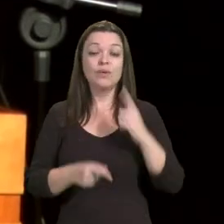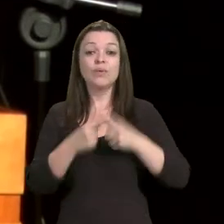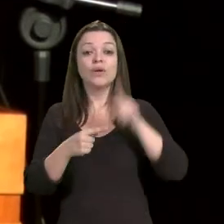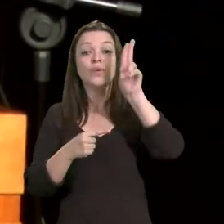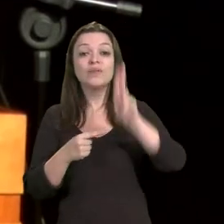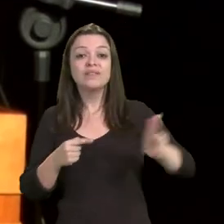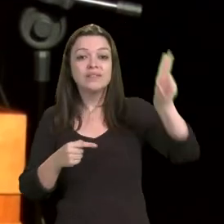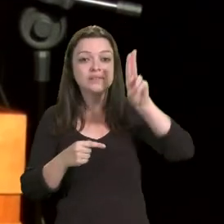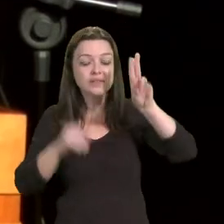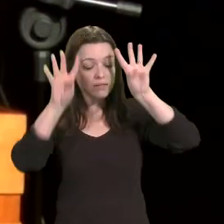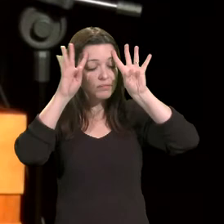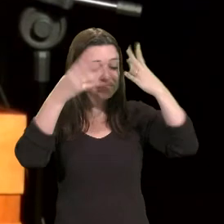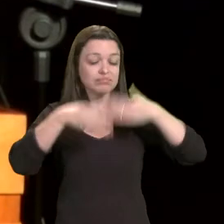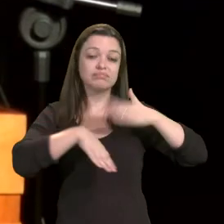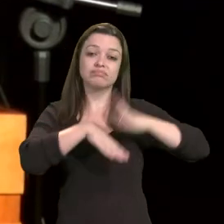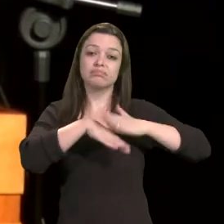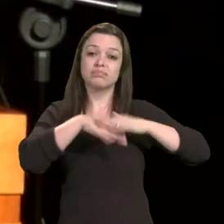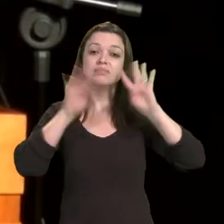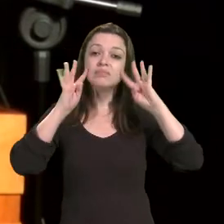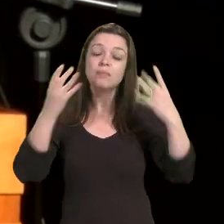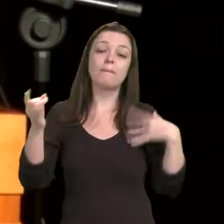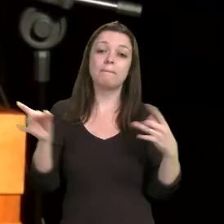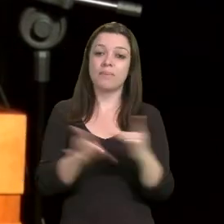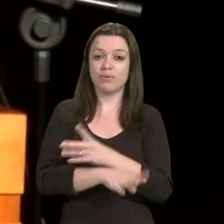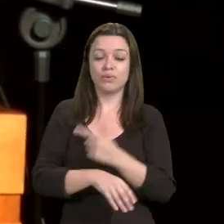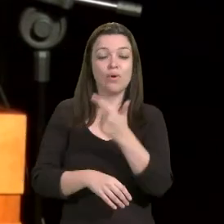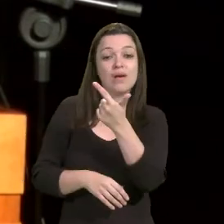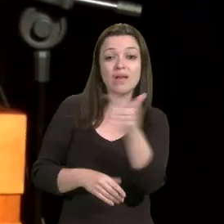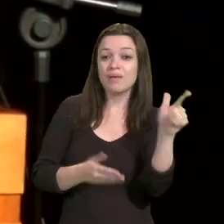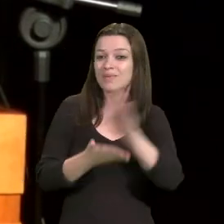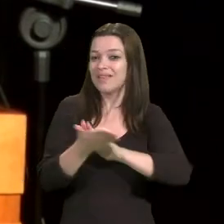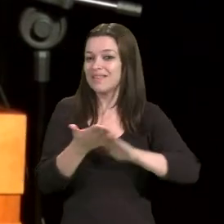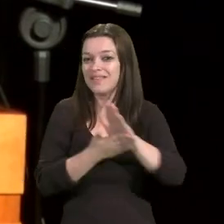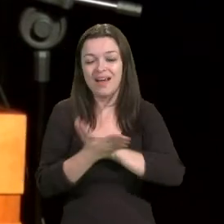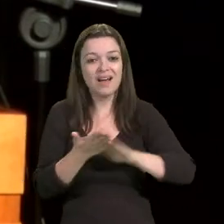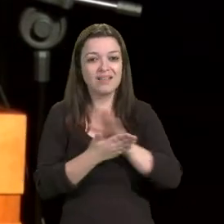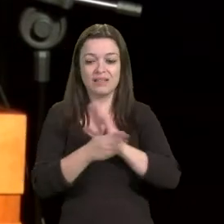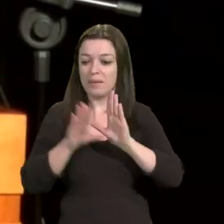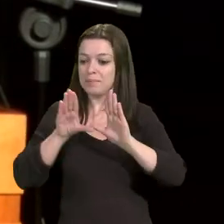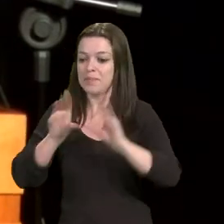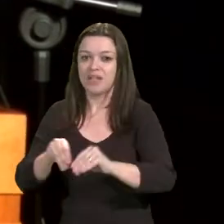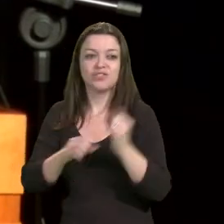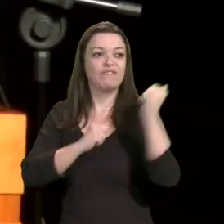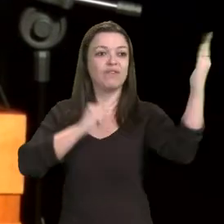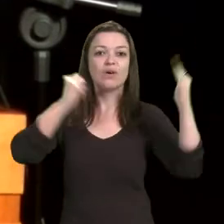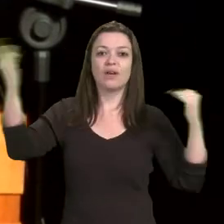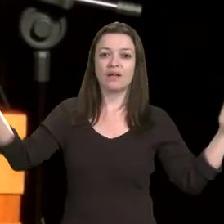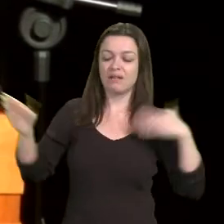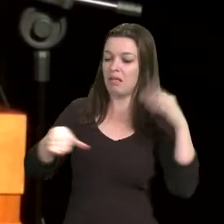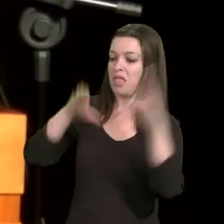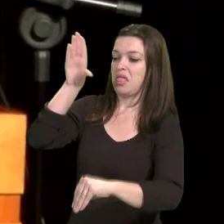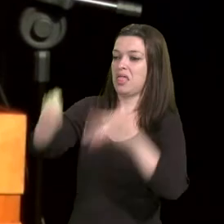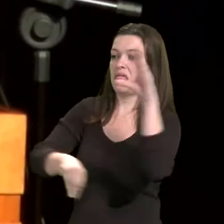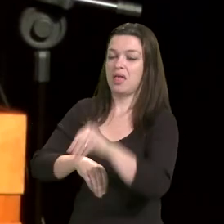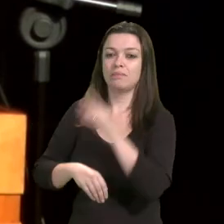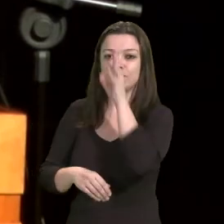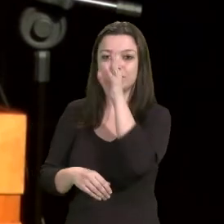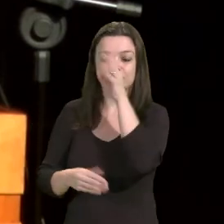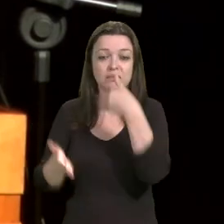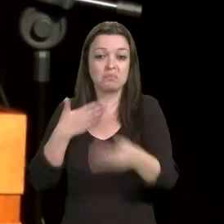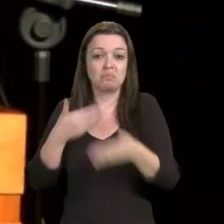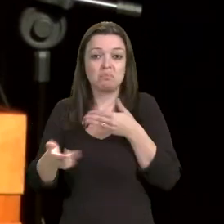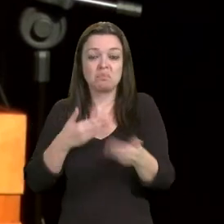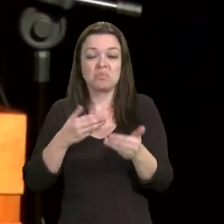garantir que não haverá qualquer interferência exógena na gestão intelectual e científica,